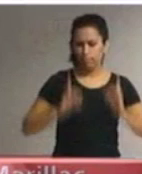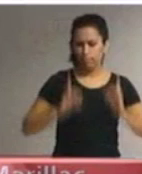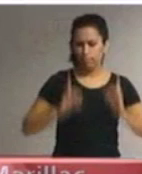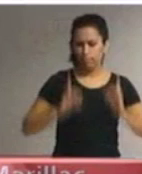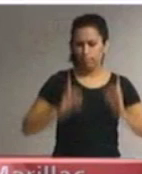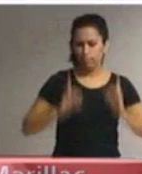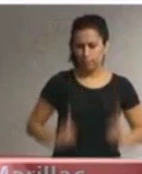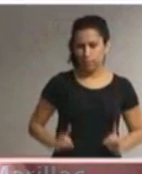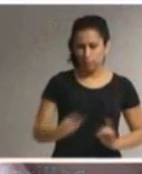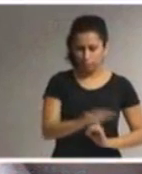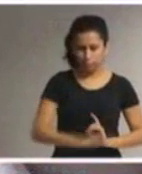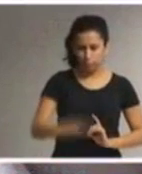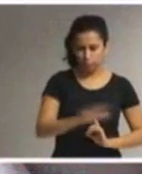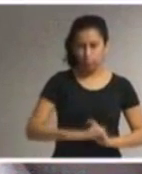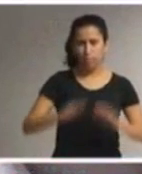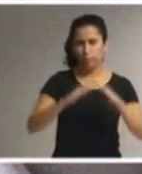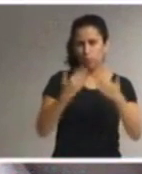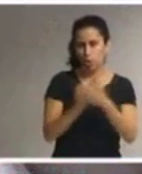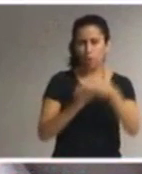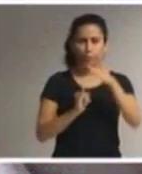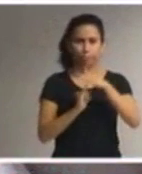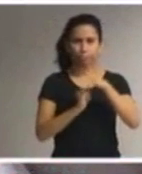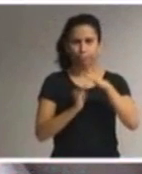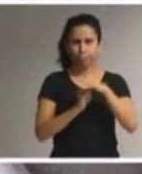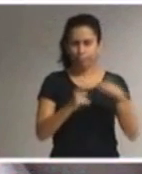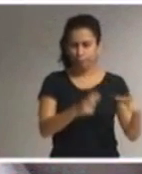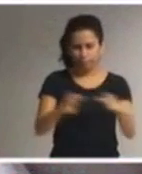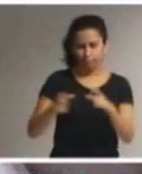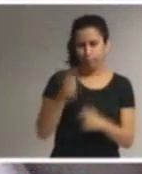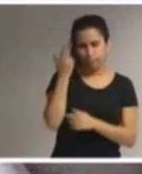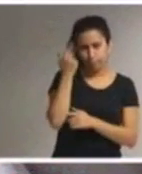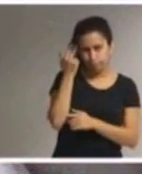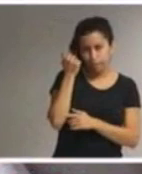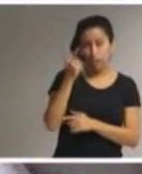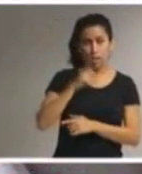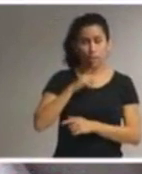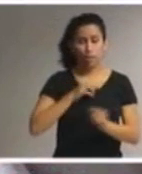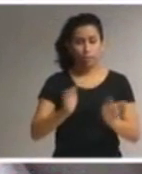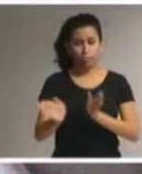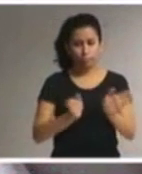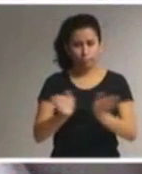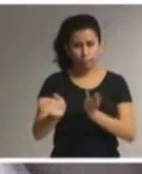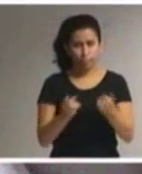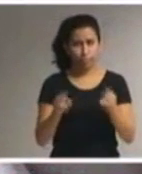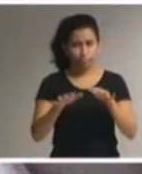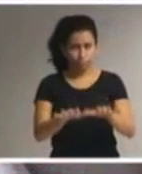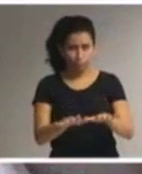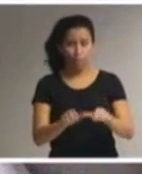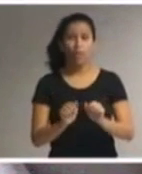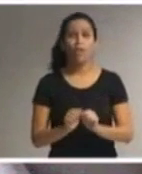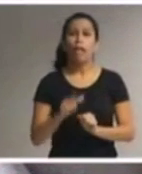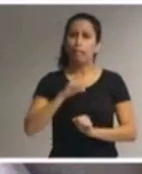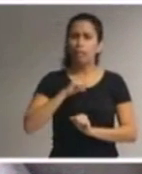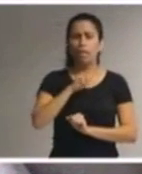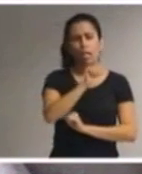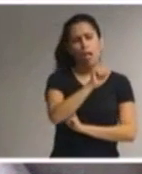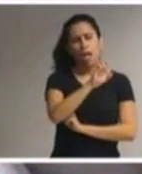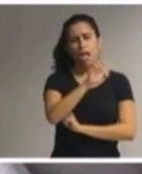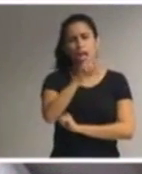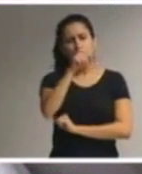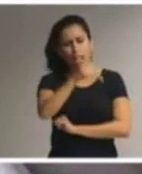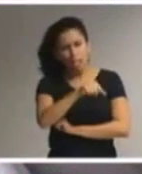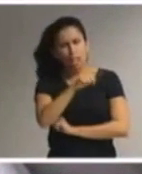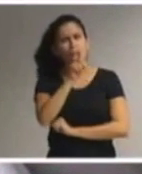redondo azul. De maneira a concretizar o seu direito à educação inclusiva, o atendimento educacional especializado é um